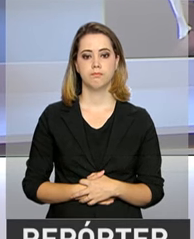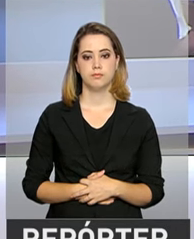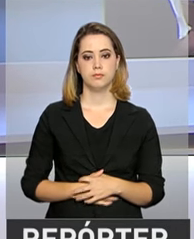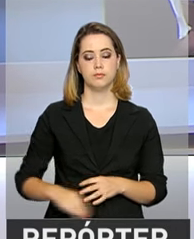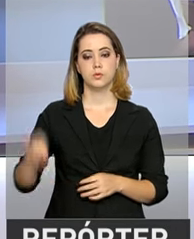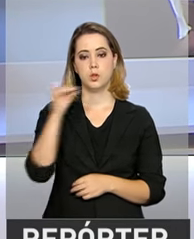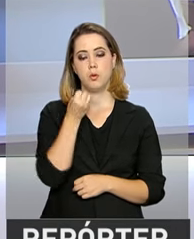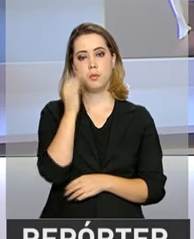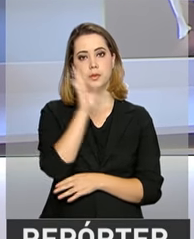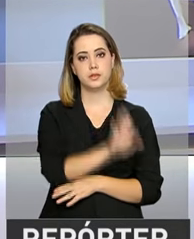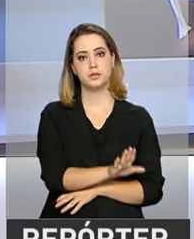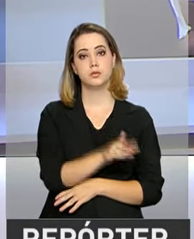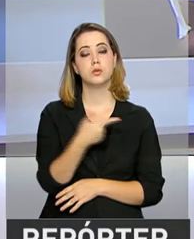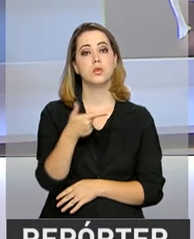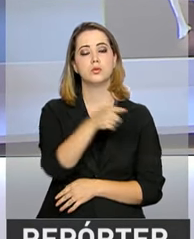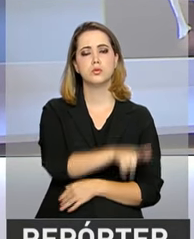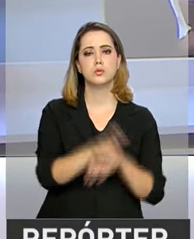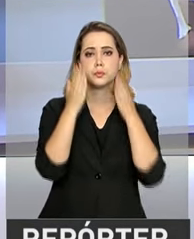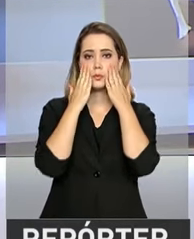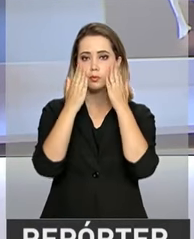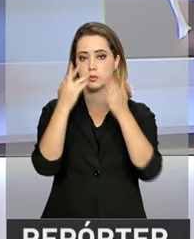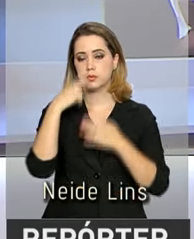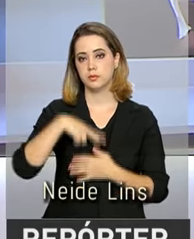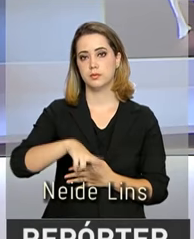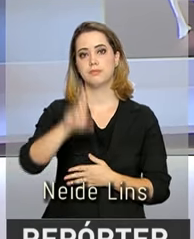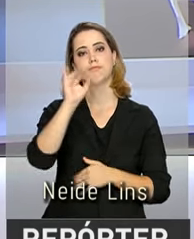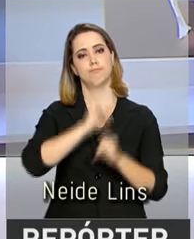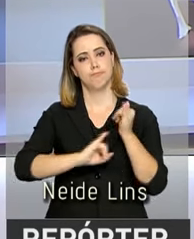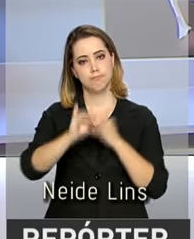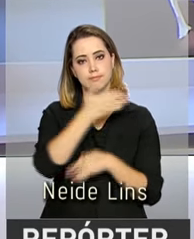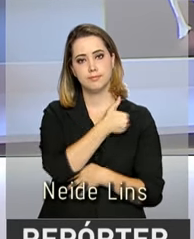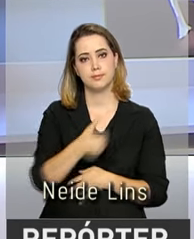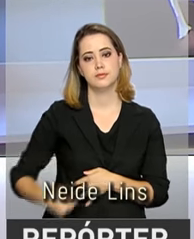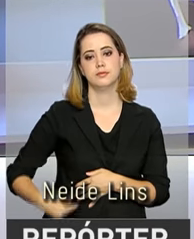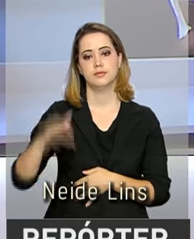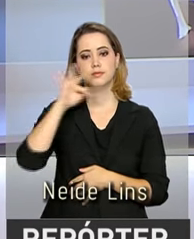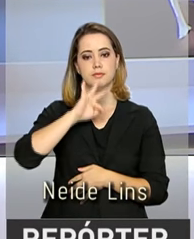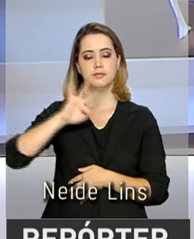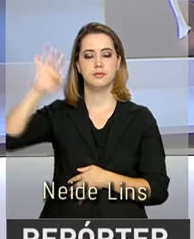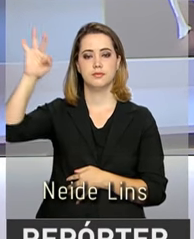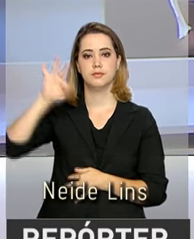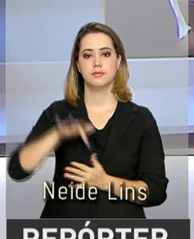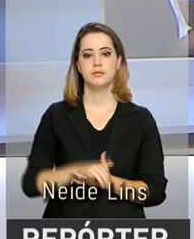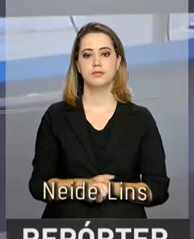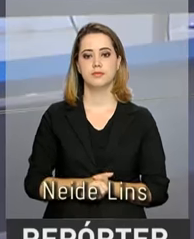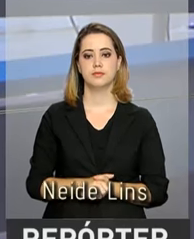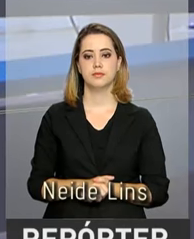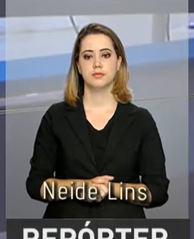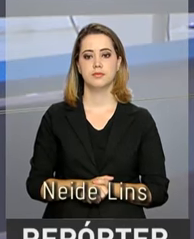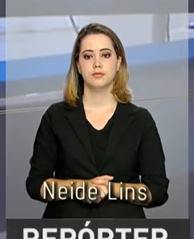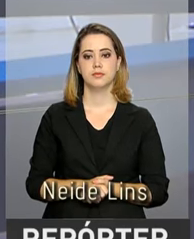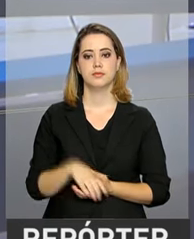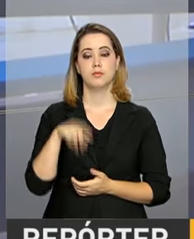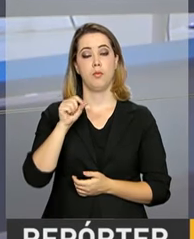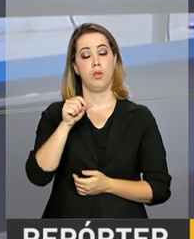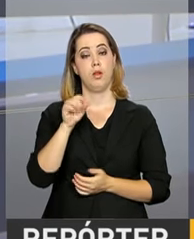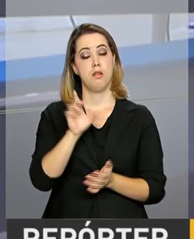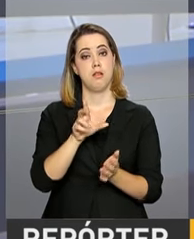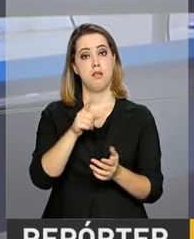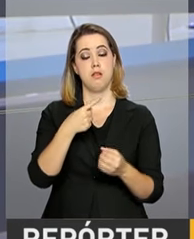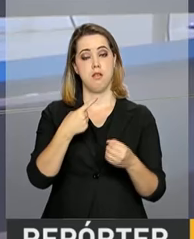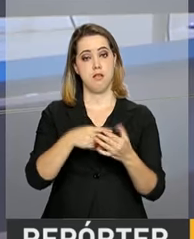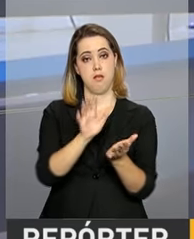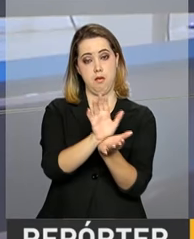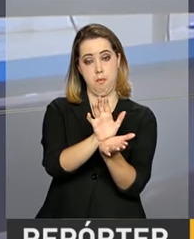Olá, boa tarde. No ar, mais uma edição do Repórter NBR com as notícias do governo federal. Em Pernambuco,